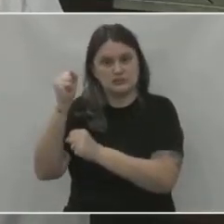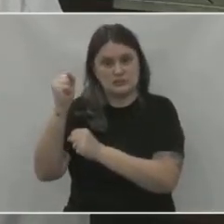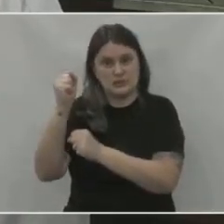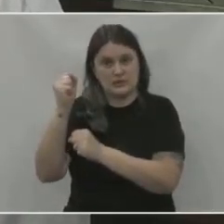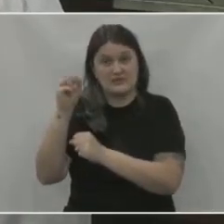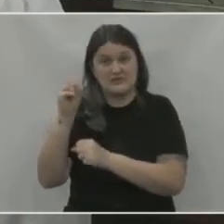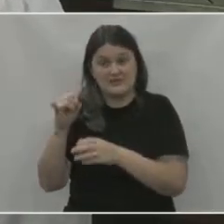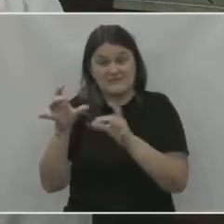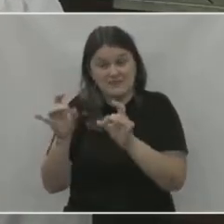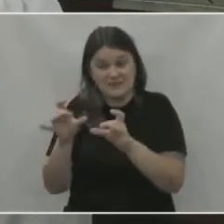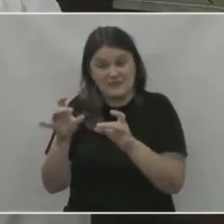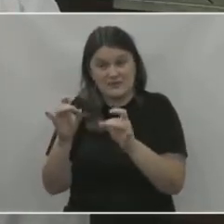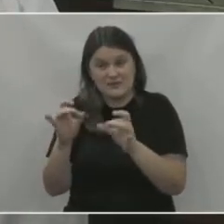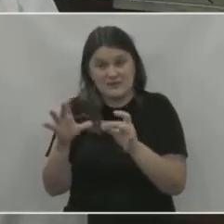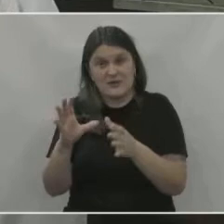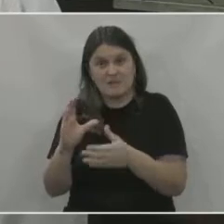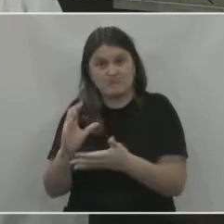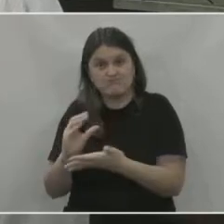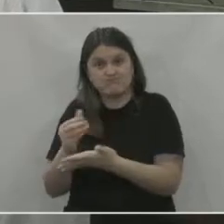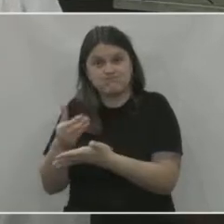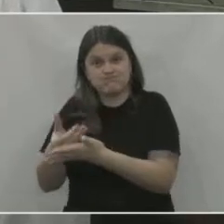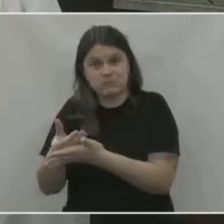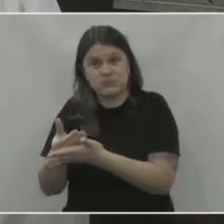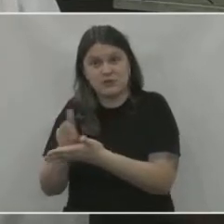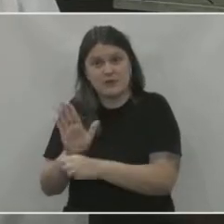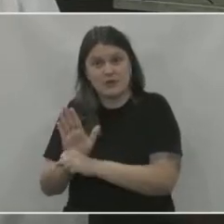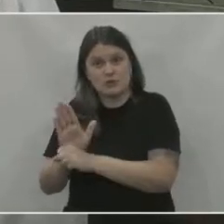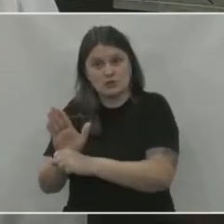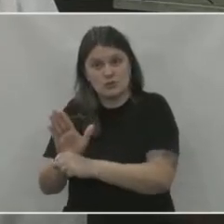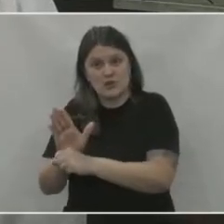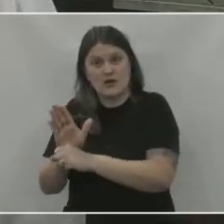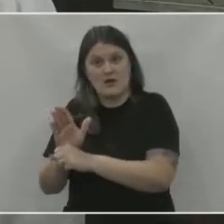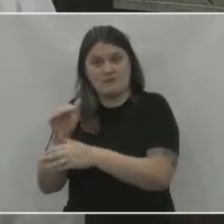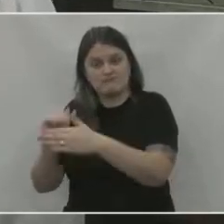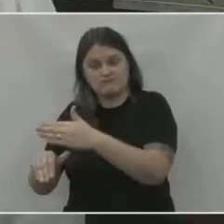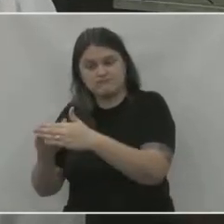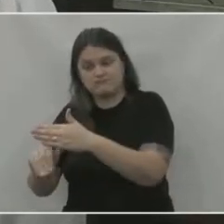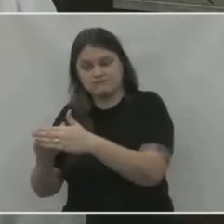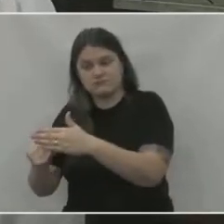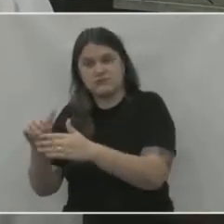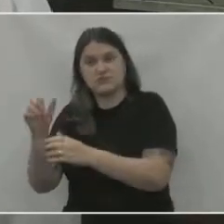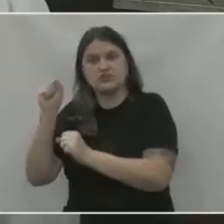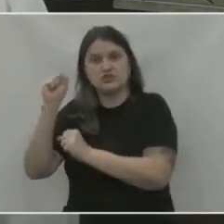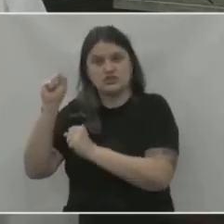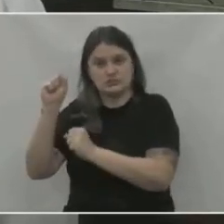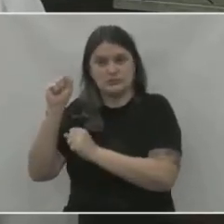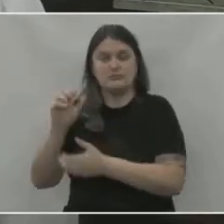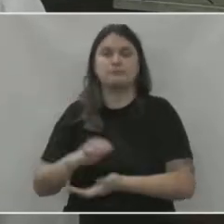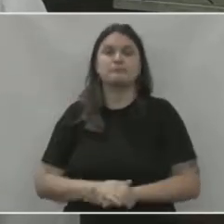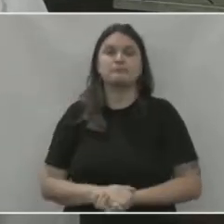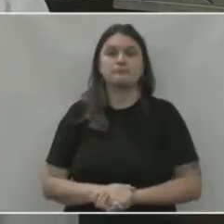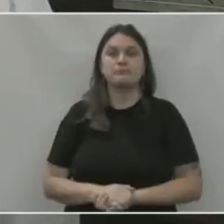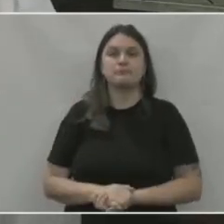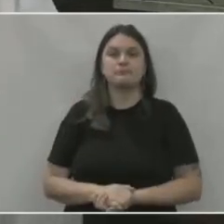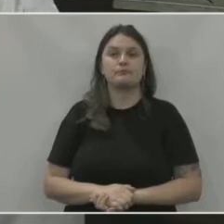resultado financeiro disso aí ajudar no caixa do time do Iguaçu.